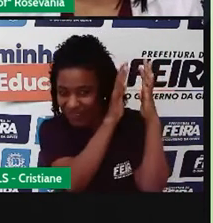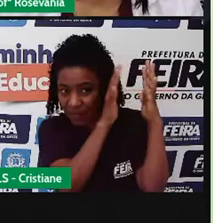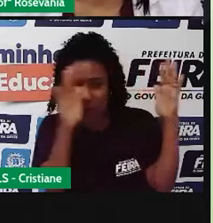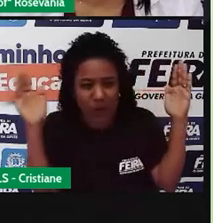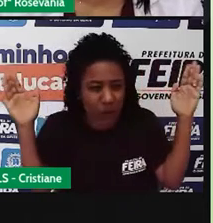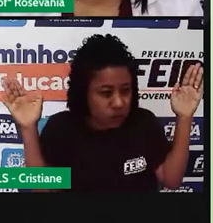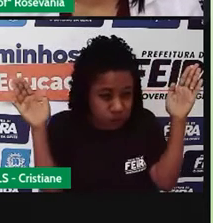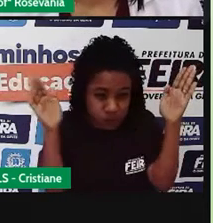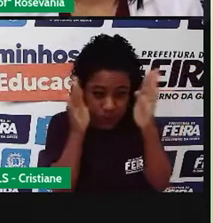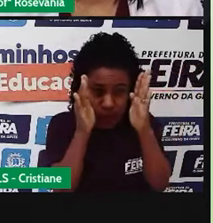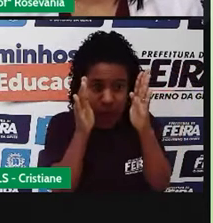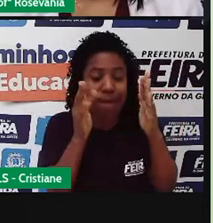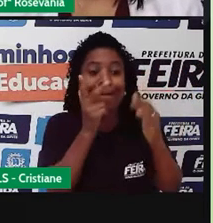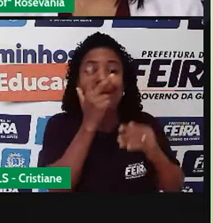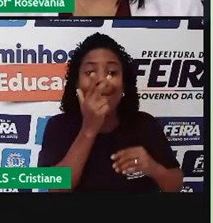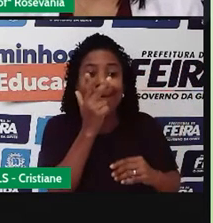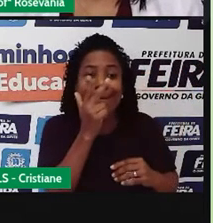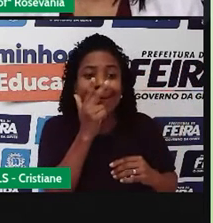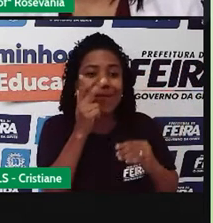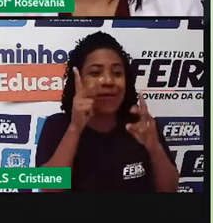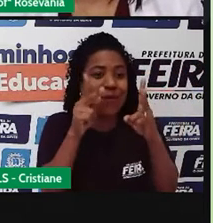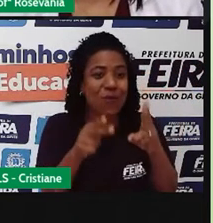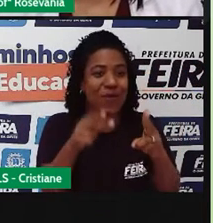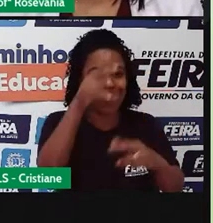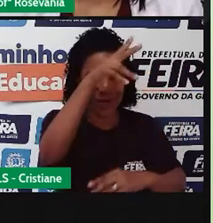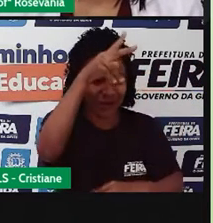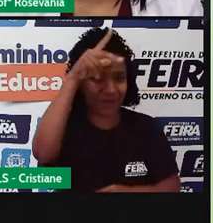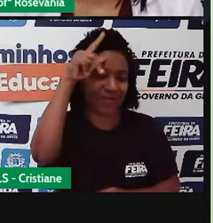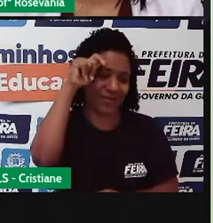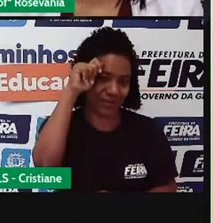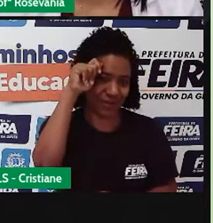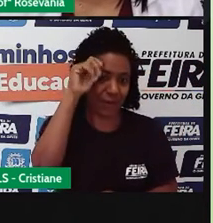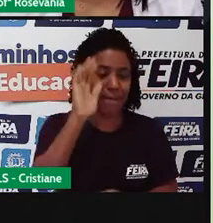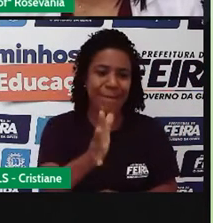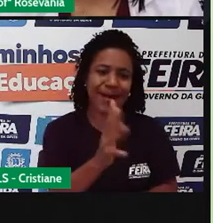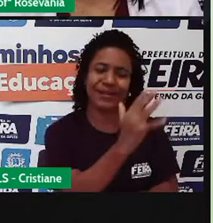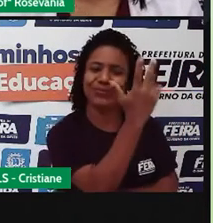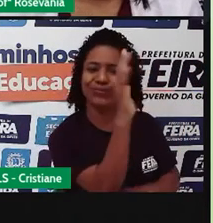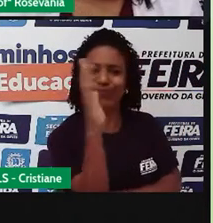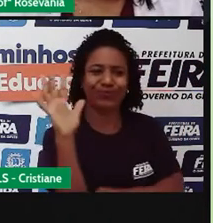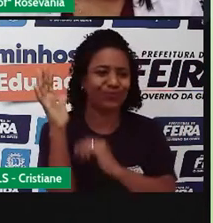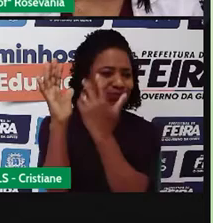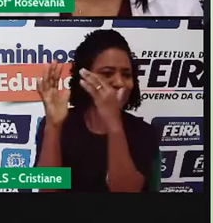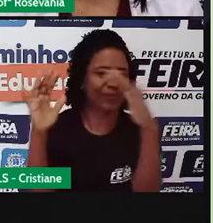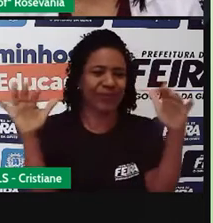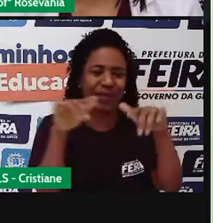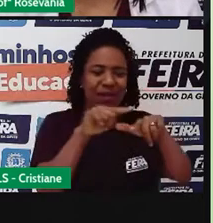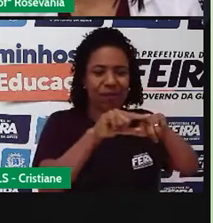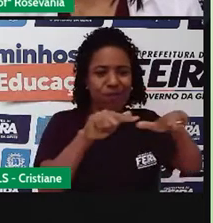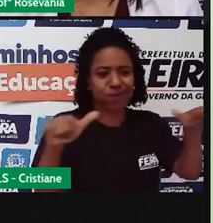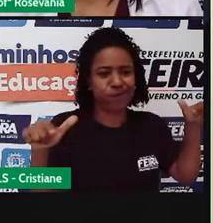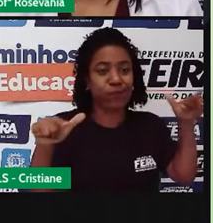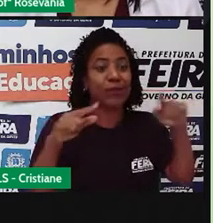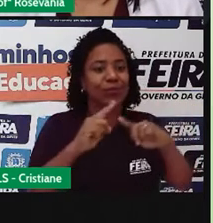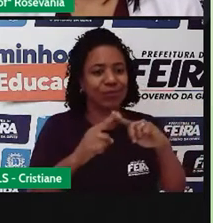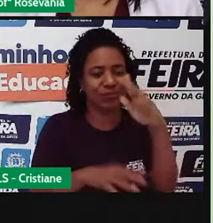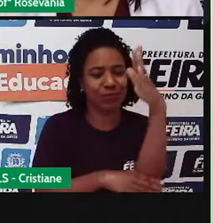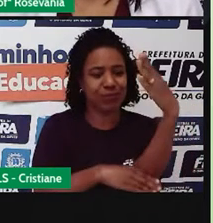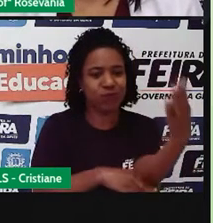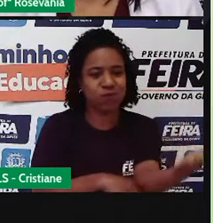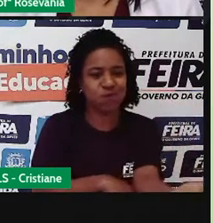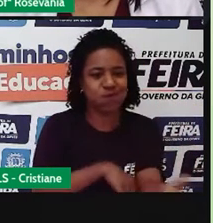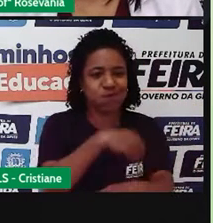infelizmente, o processo de ocupação, né, já tirou boa parte disso, hoje a gente tem mais essas áreas em reservas, né,